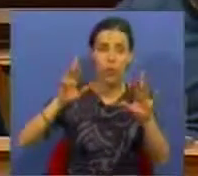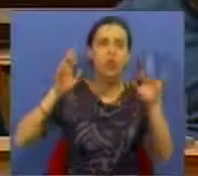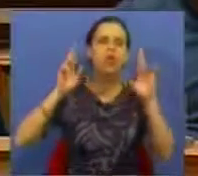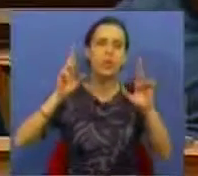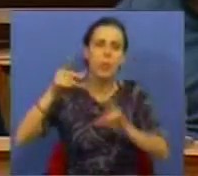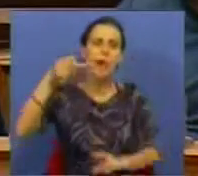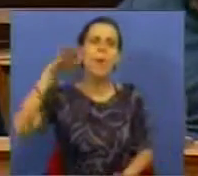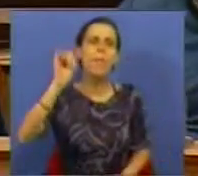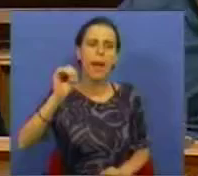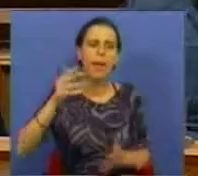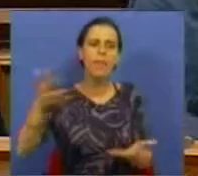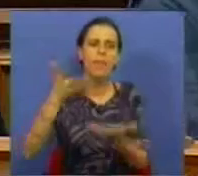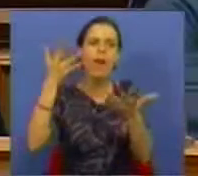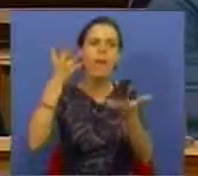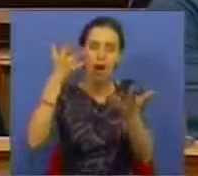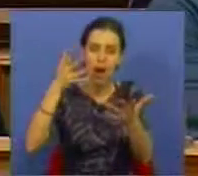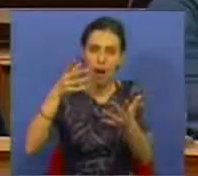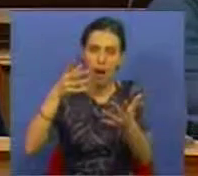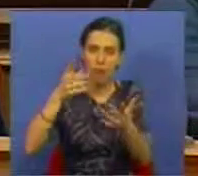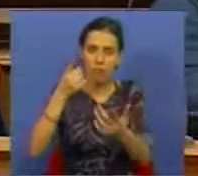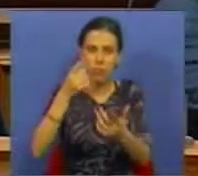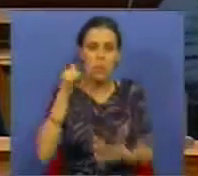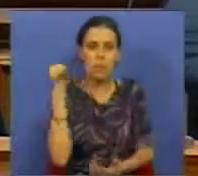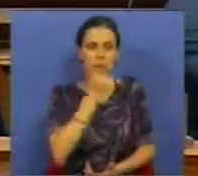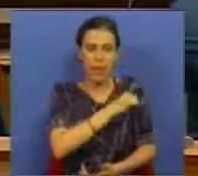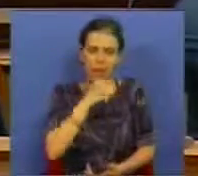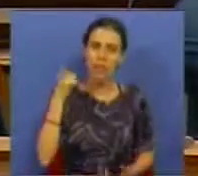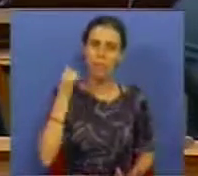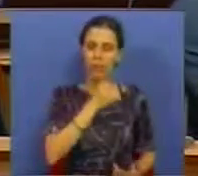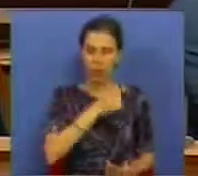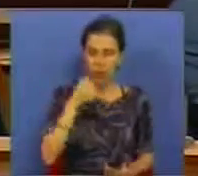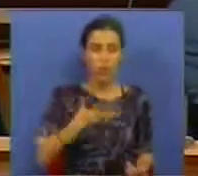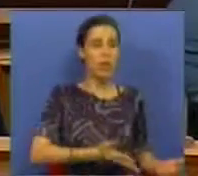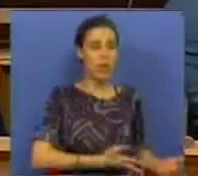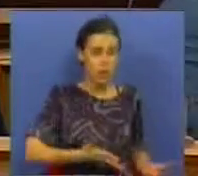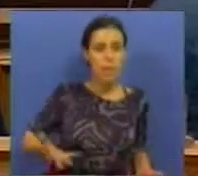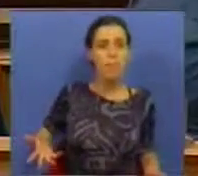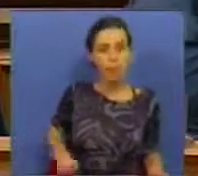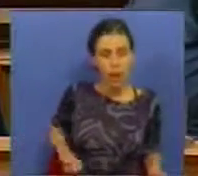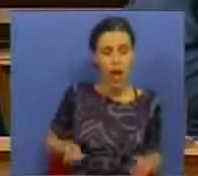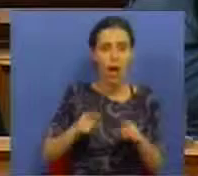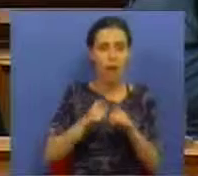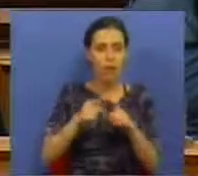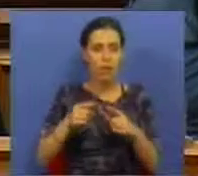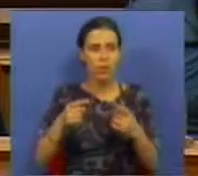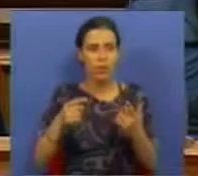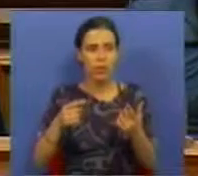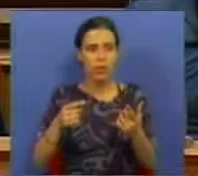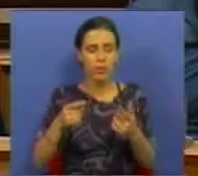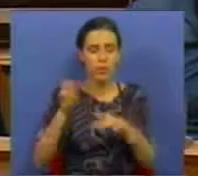espera o Partido Socialista que um sacrifício dos desempregados, a fúria dos